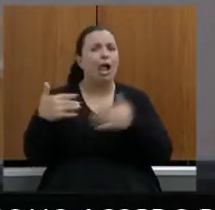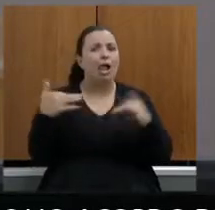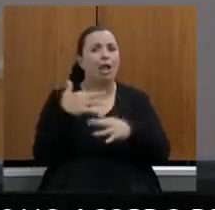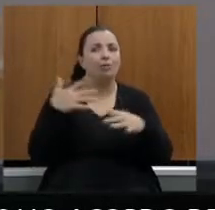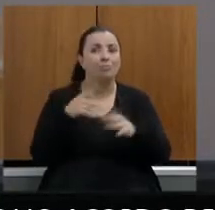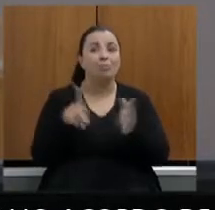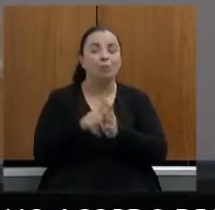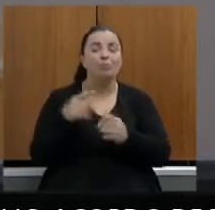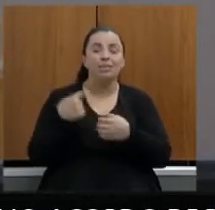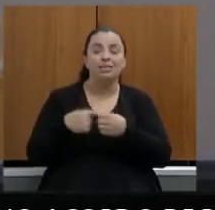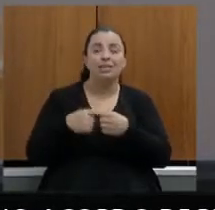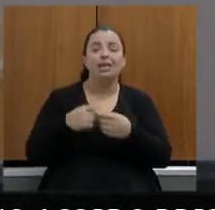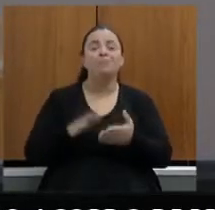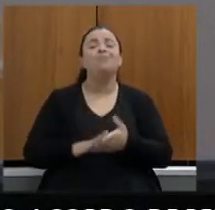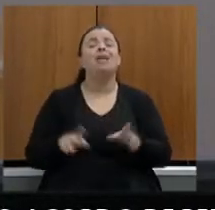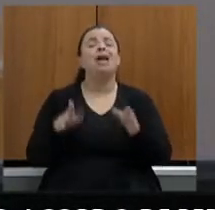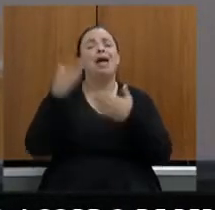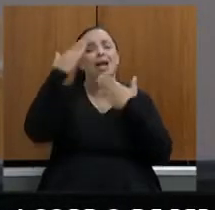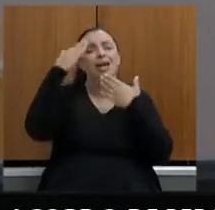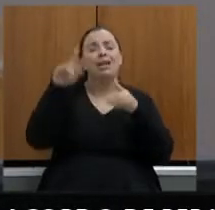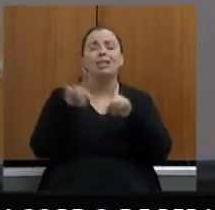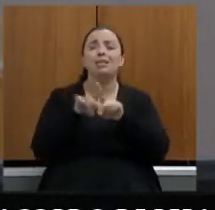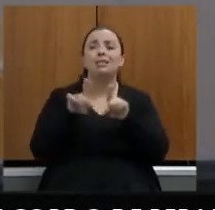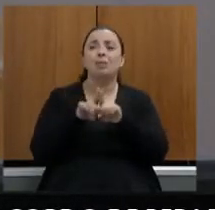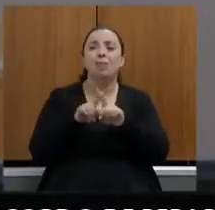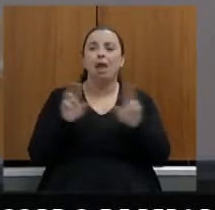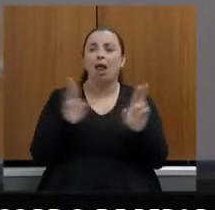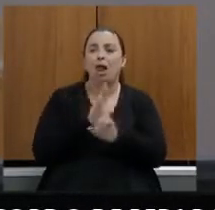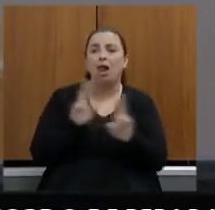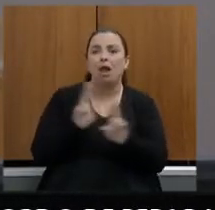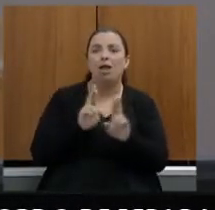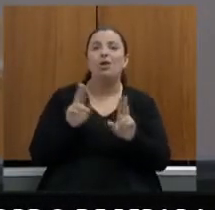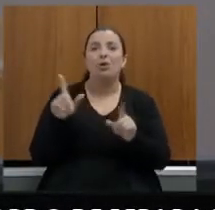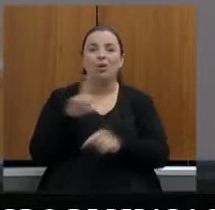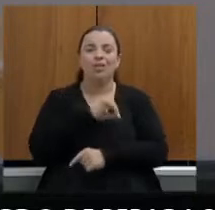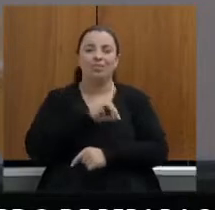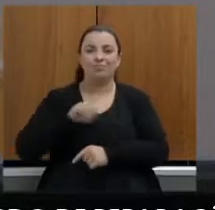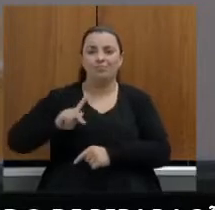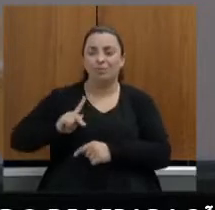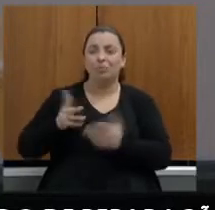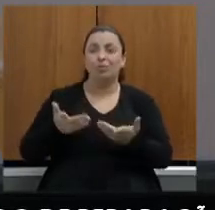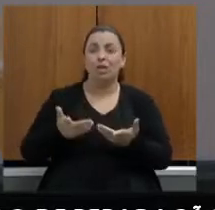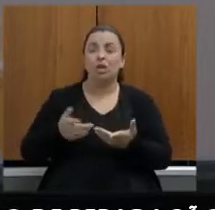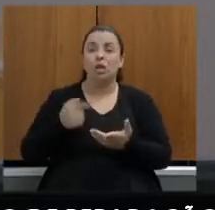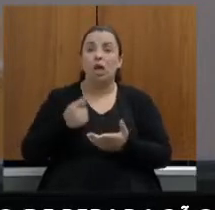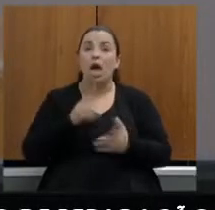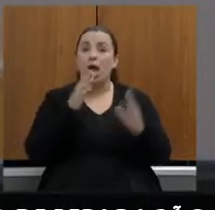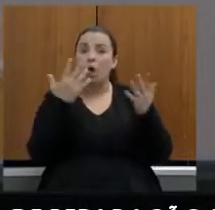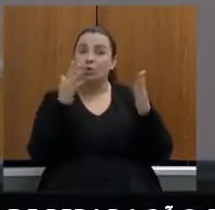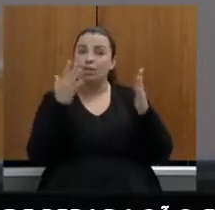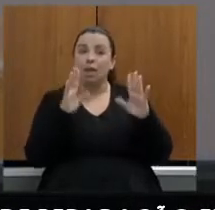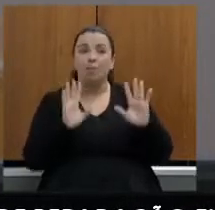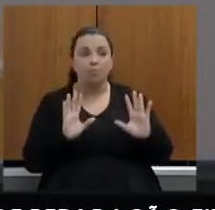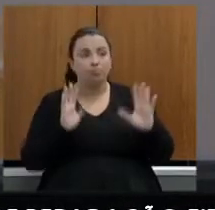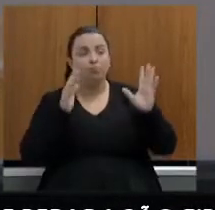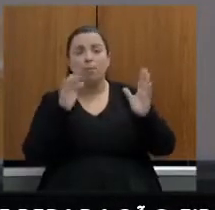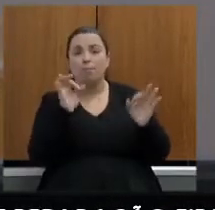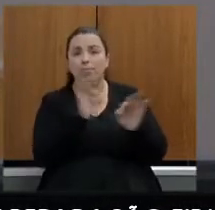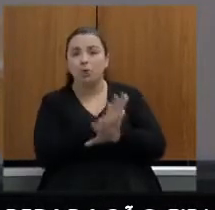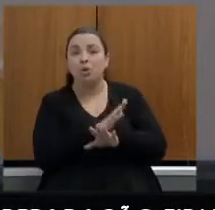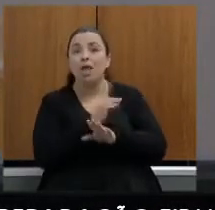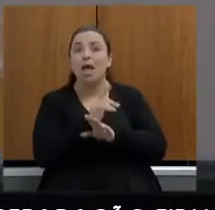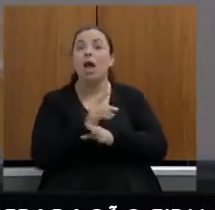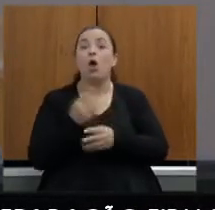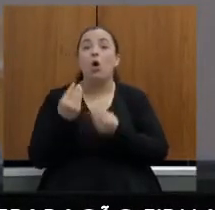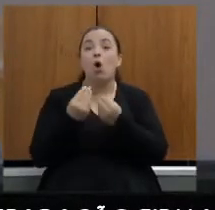defensoria pública obviamente que uma vez celebrados o acordo a execução ela tem que ser acompanhada porque